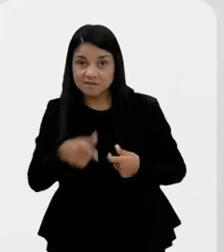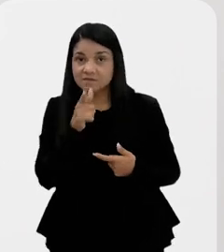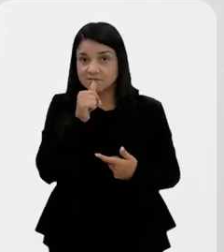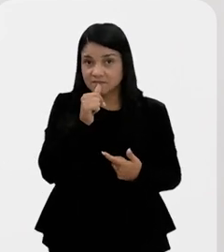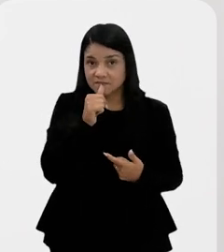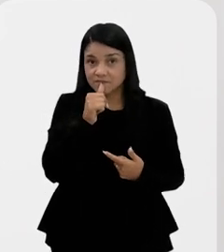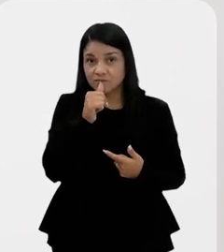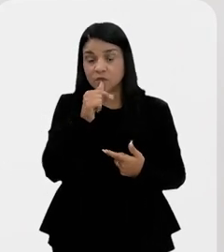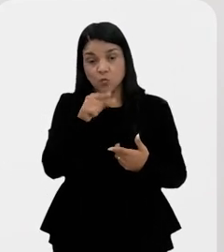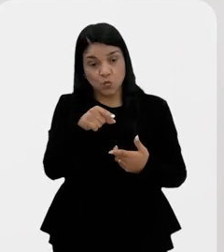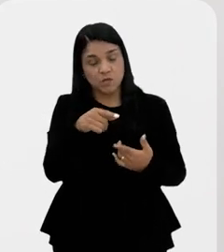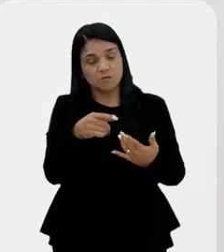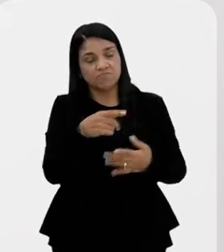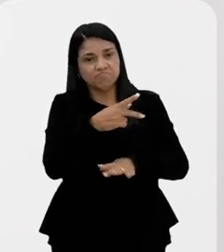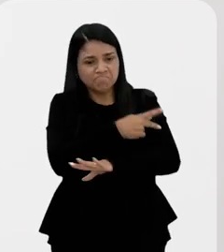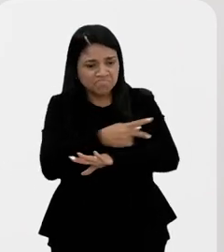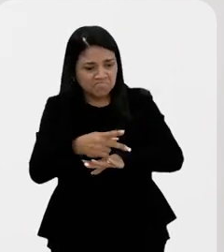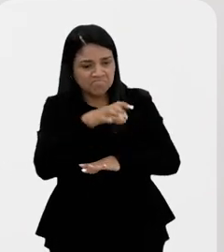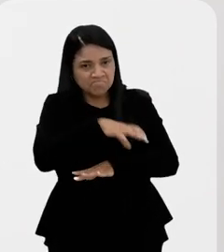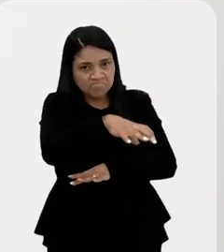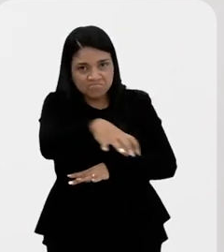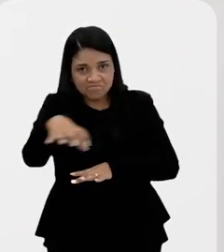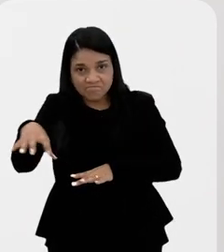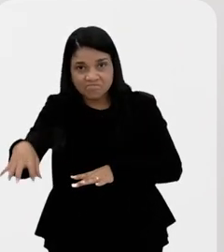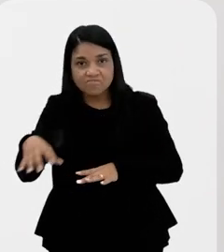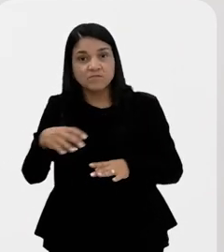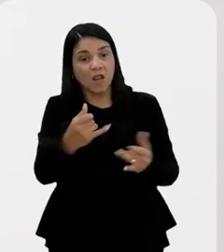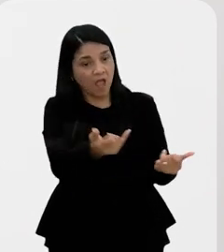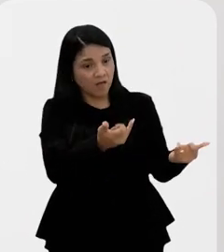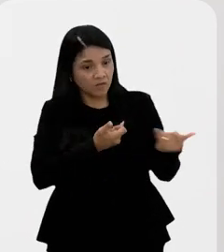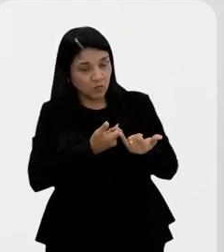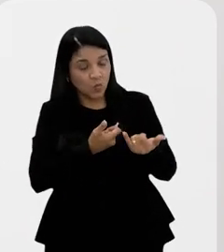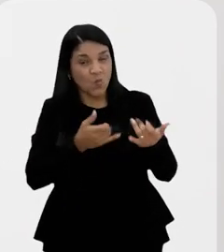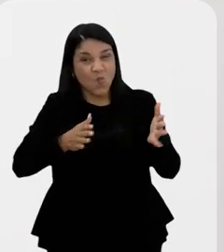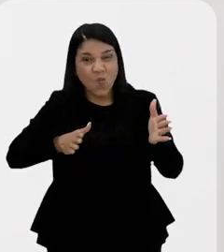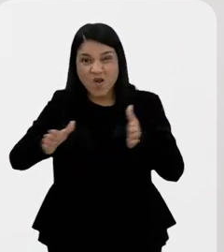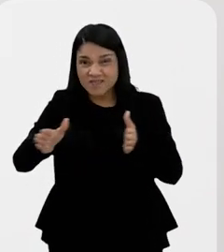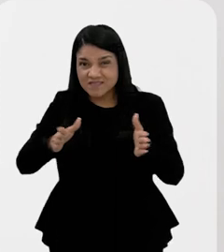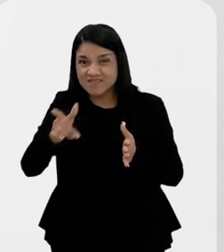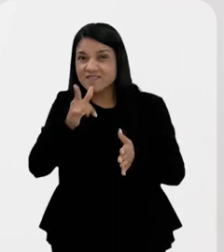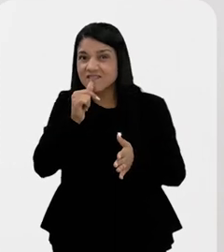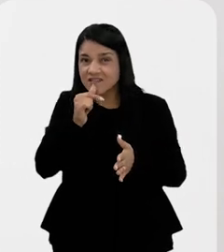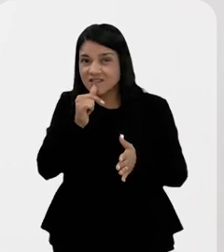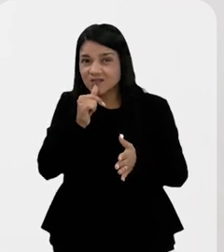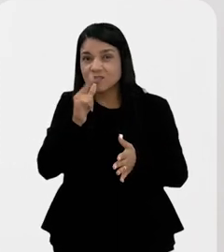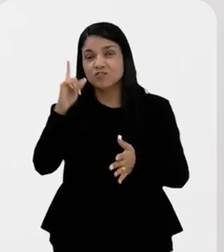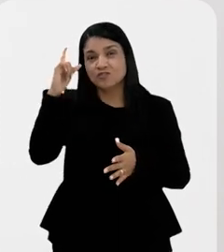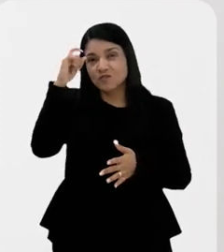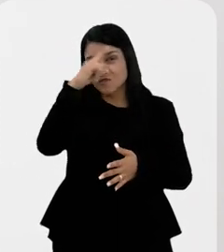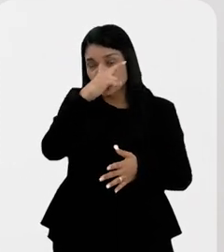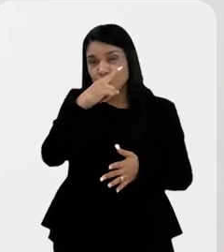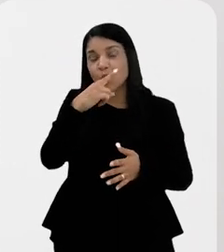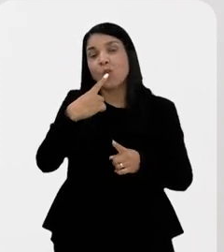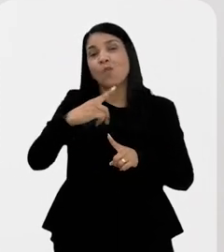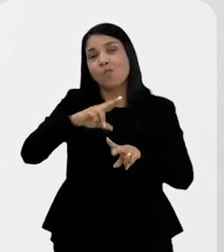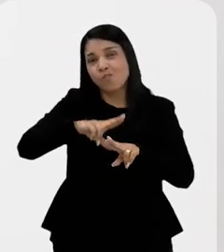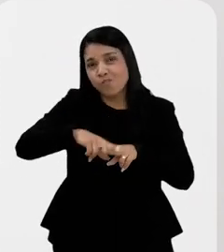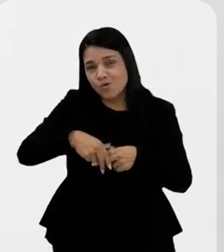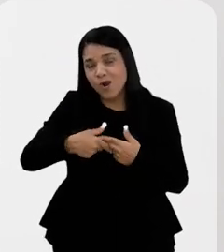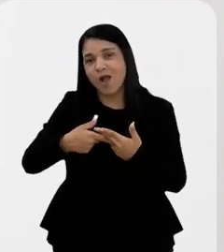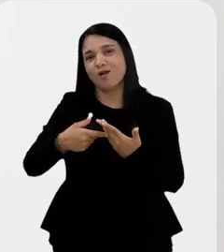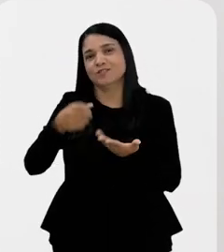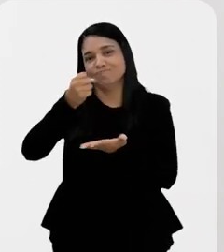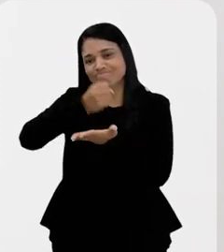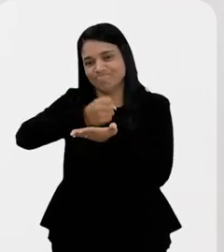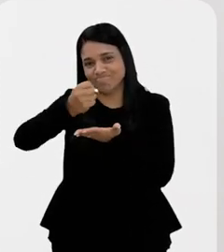que foi nos narrado nos territórios é que esse acesso dificultou muito com a concessão que foi feita